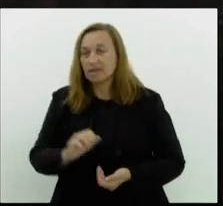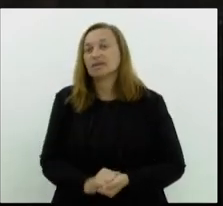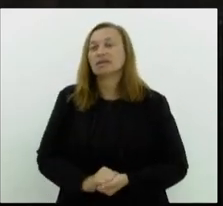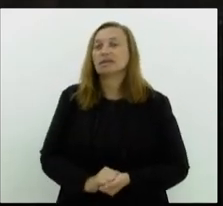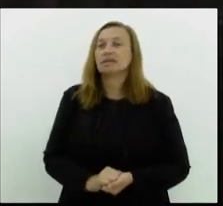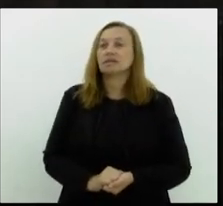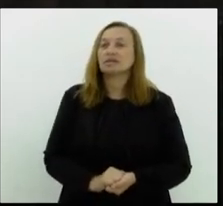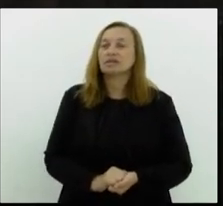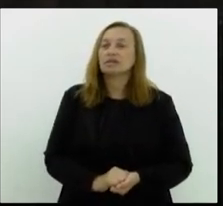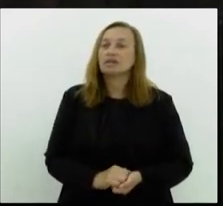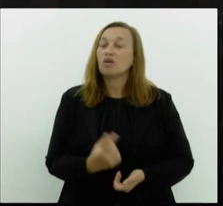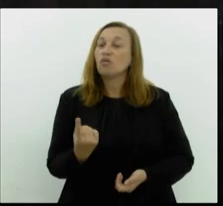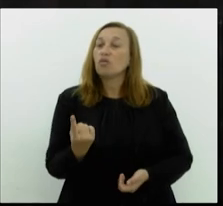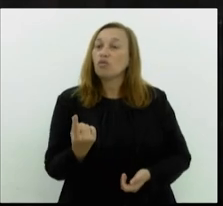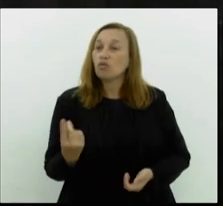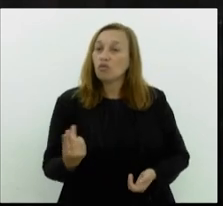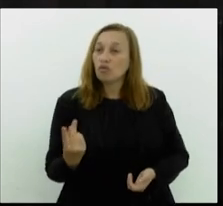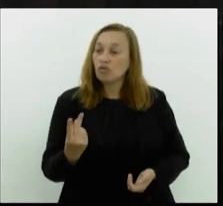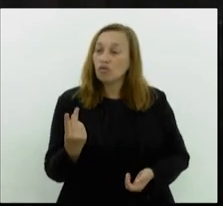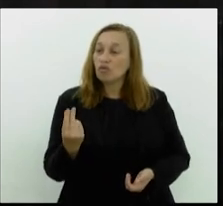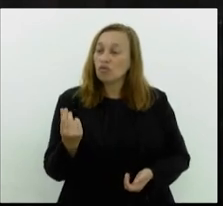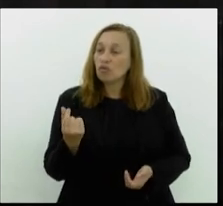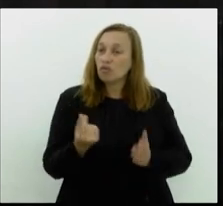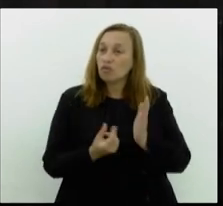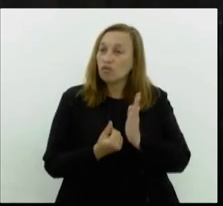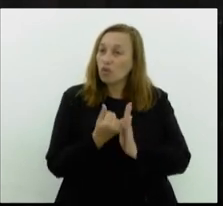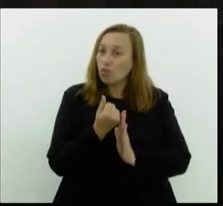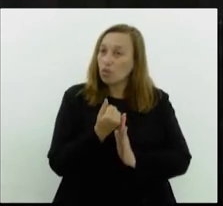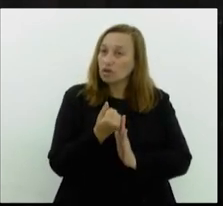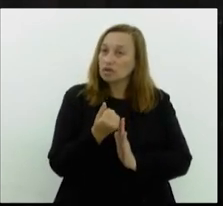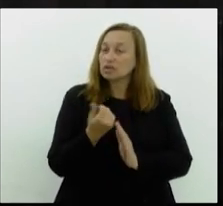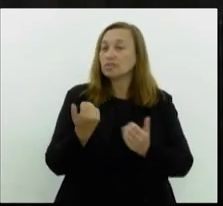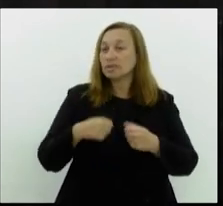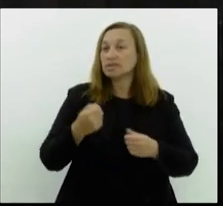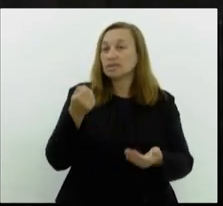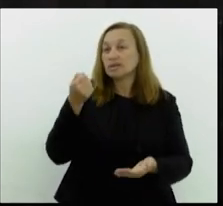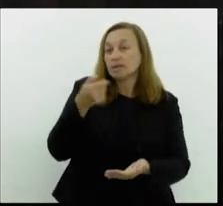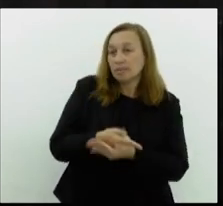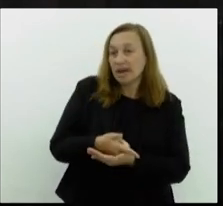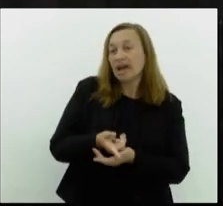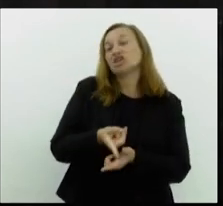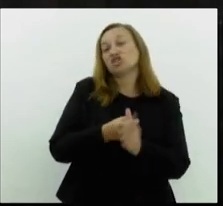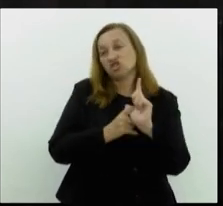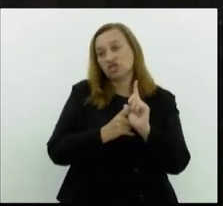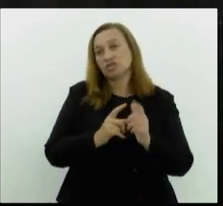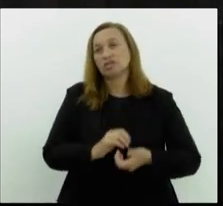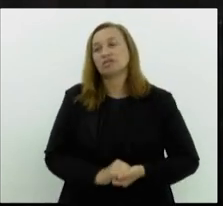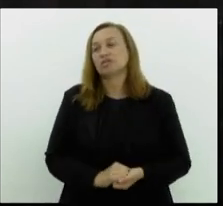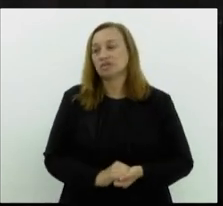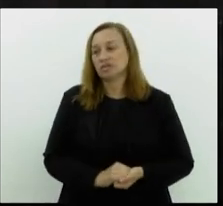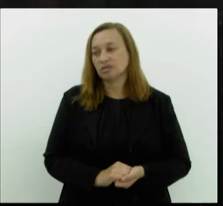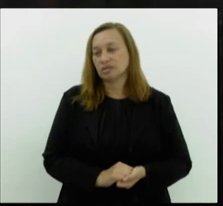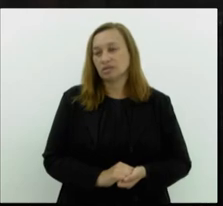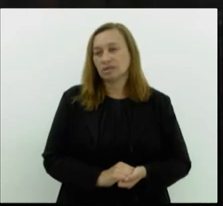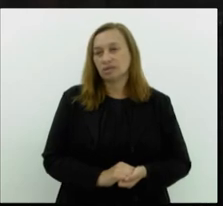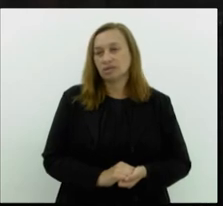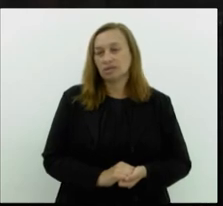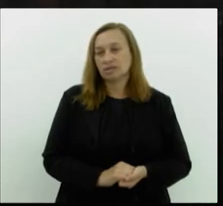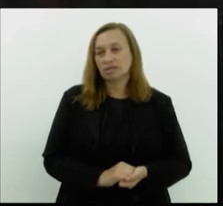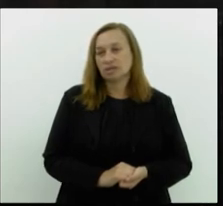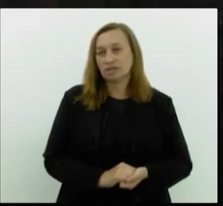valores que temos que pagar de dívida. Para